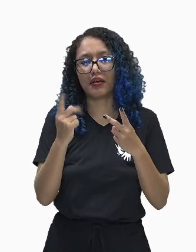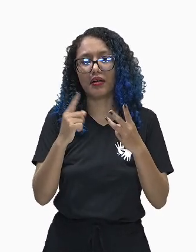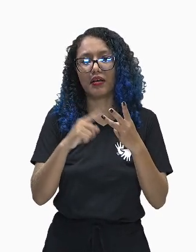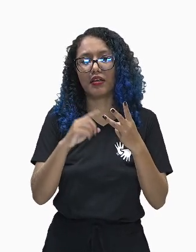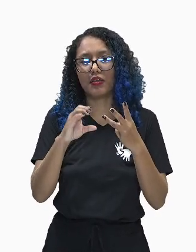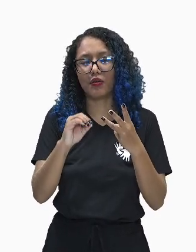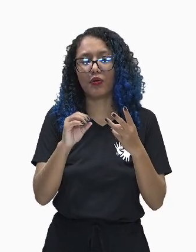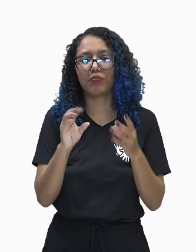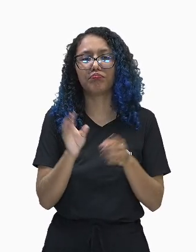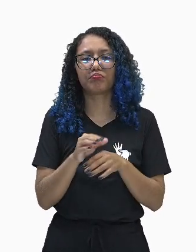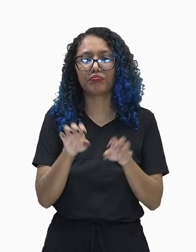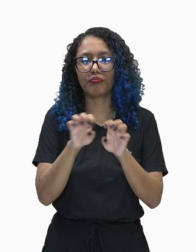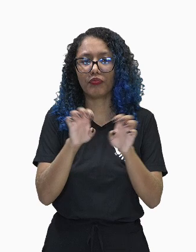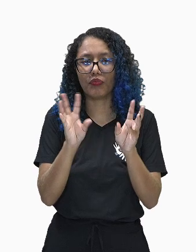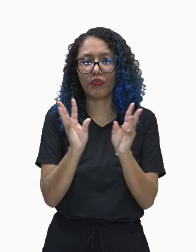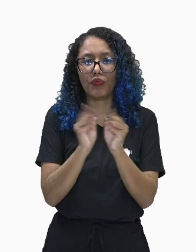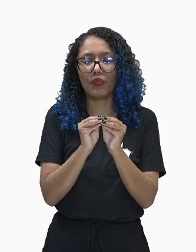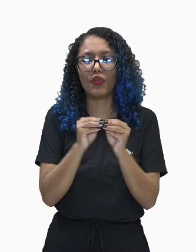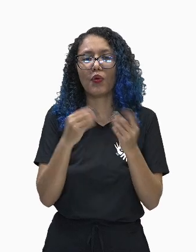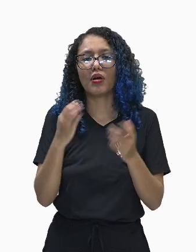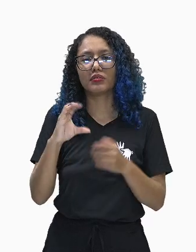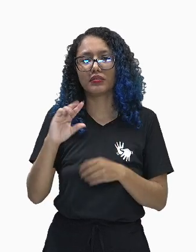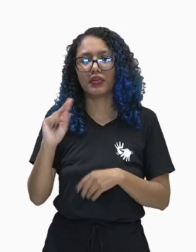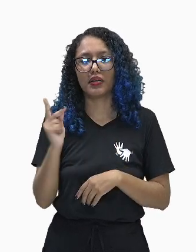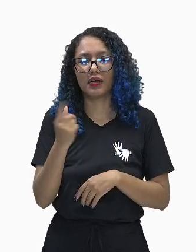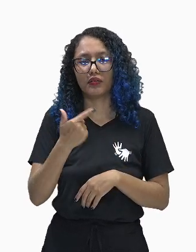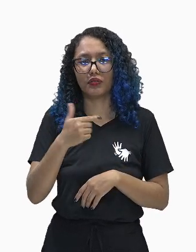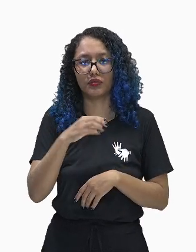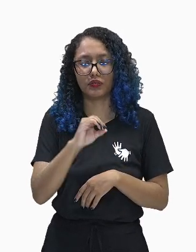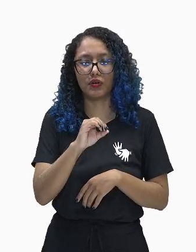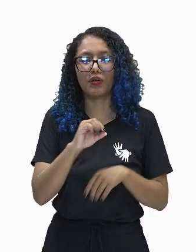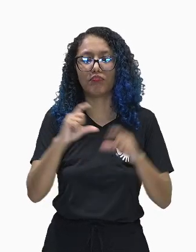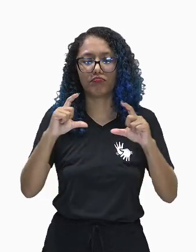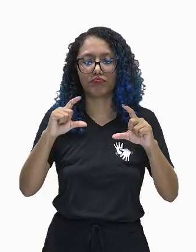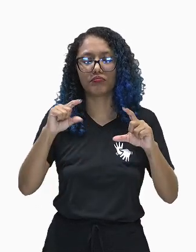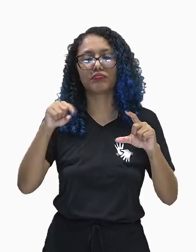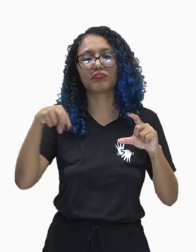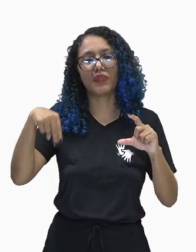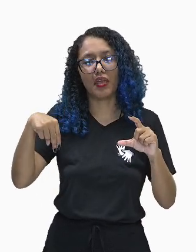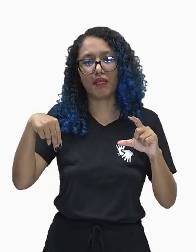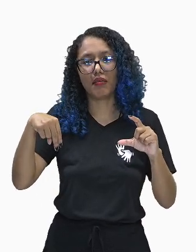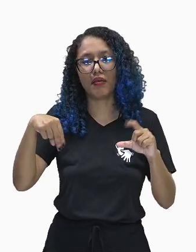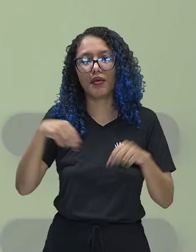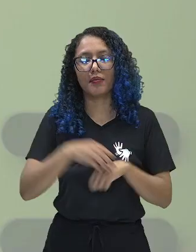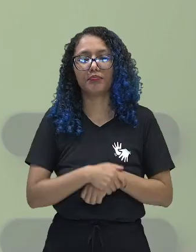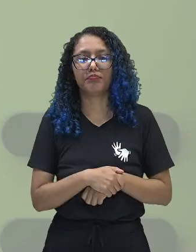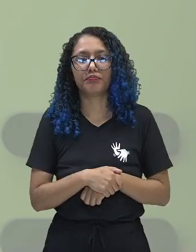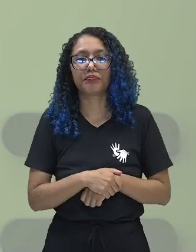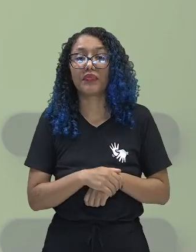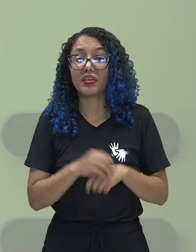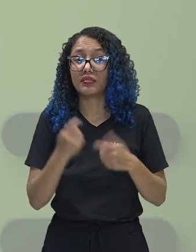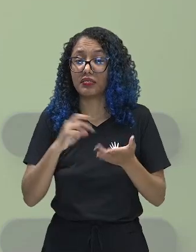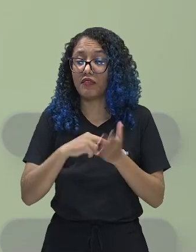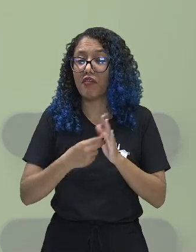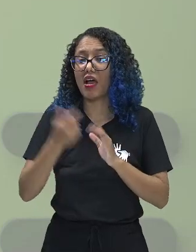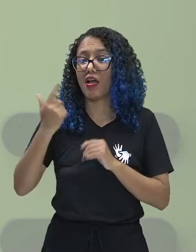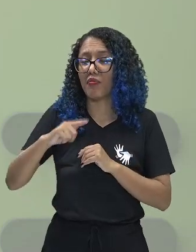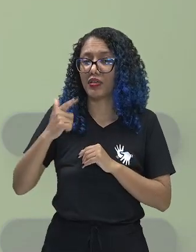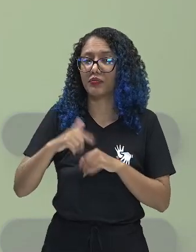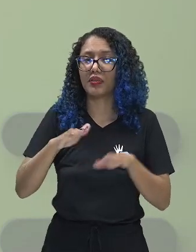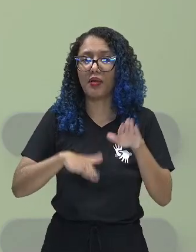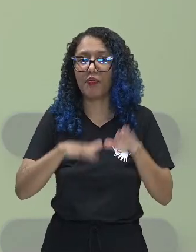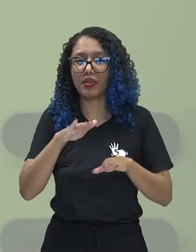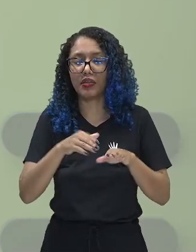coeficiente N, quer dizer que nós vamos ter monômeros repetidos, e dependendo da quantidade desses monômeros, vai haver a